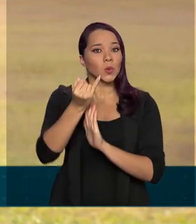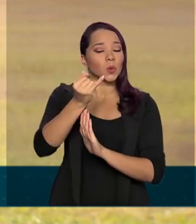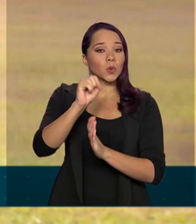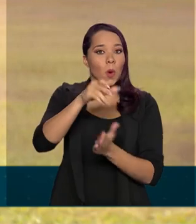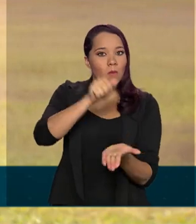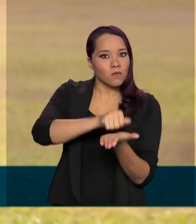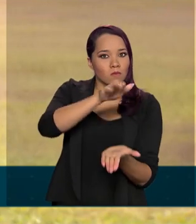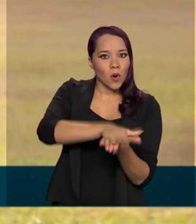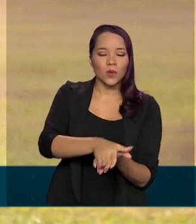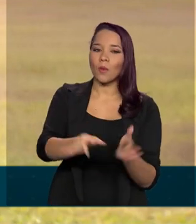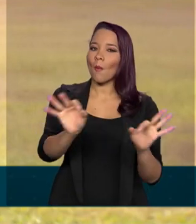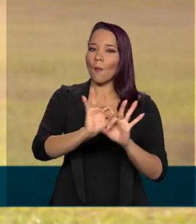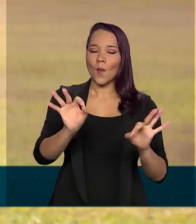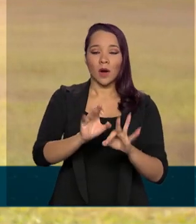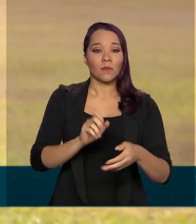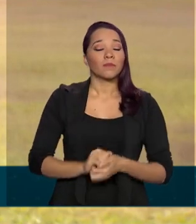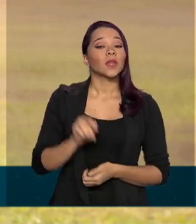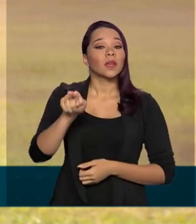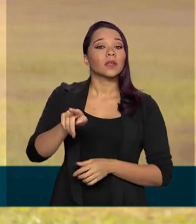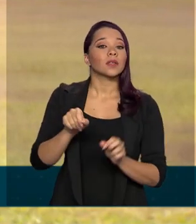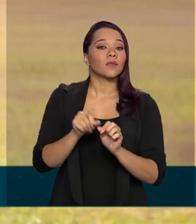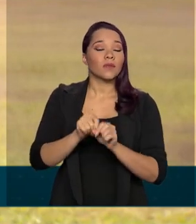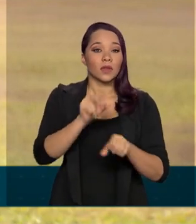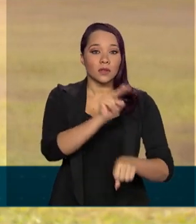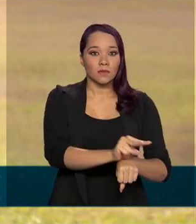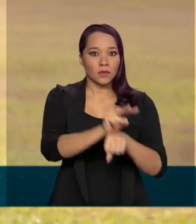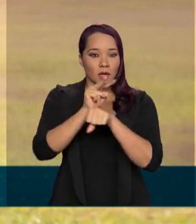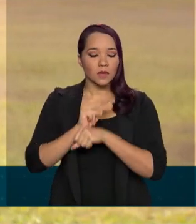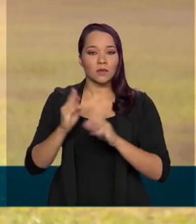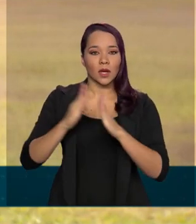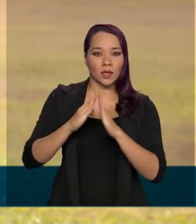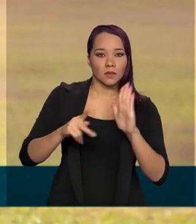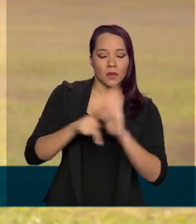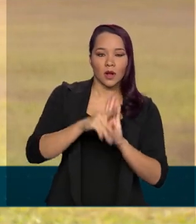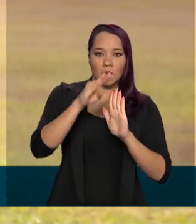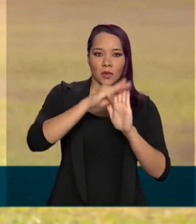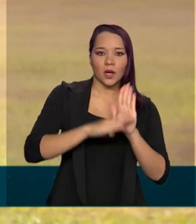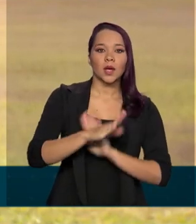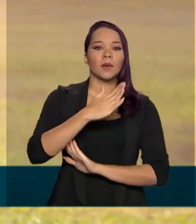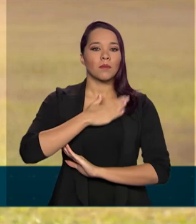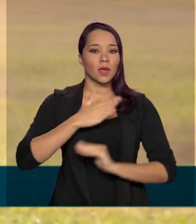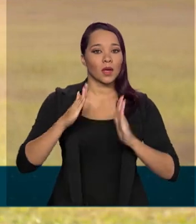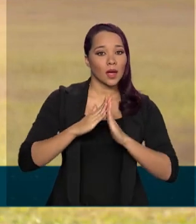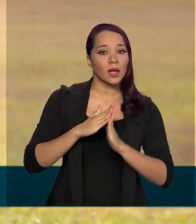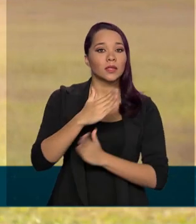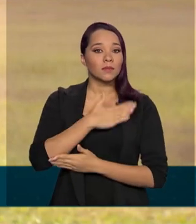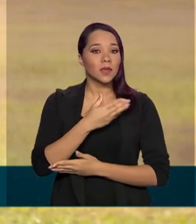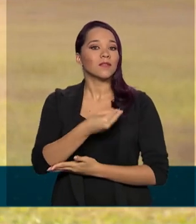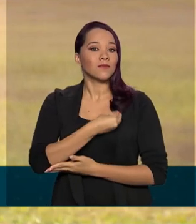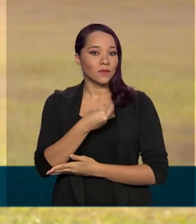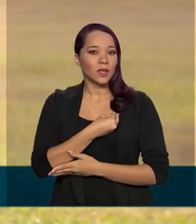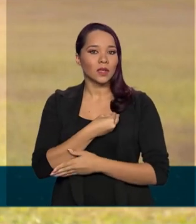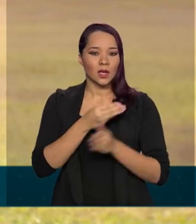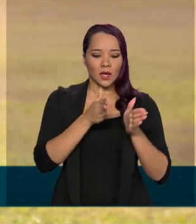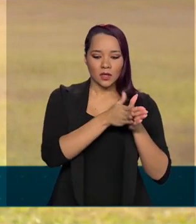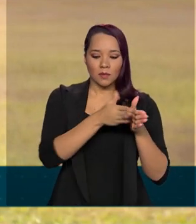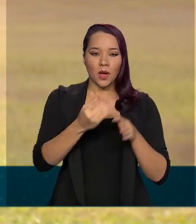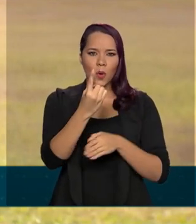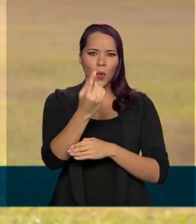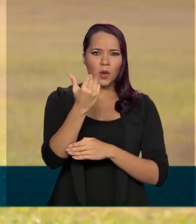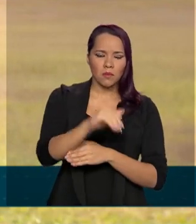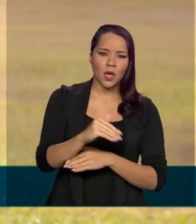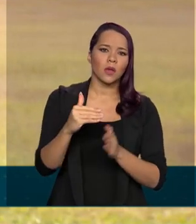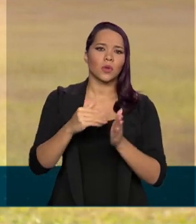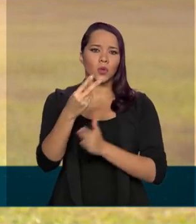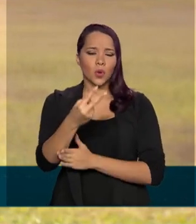multa. A medida vale para quem fez o financiamento da casa própria pelo programa Minha Casa Minha Vida, nas faixas 1,5,